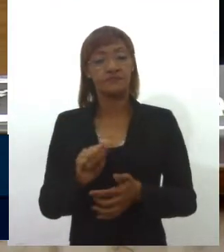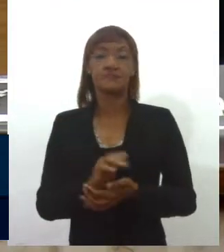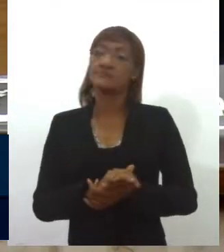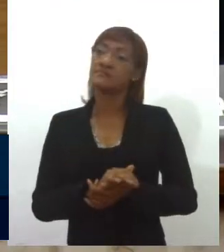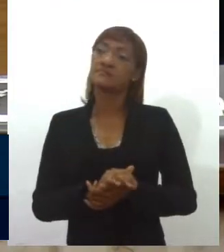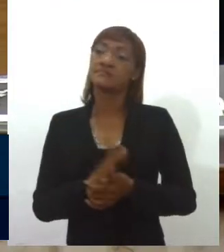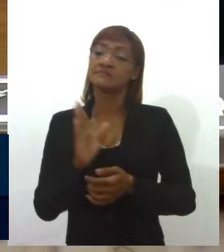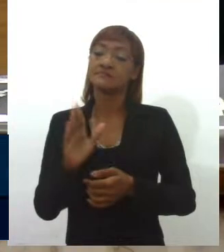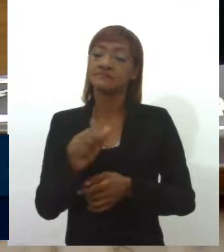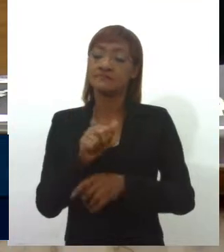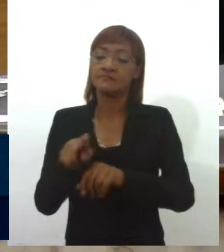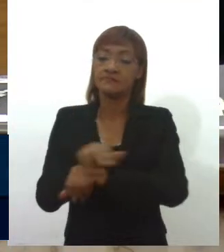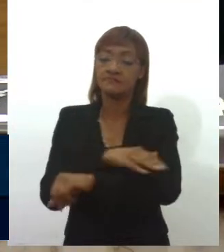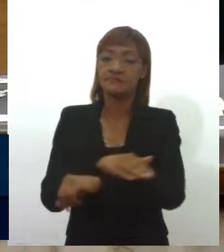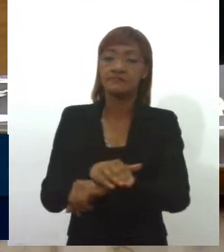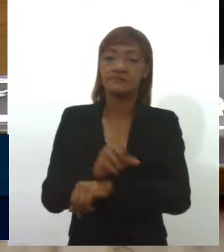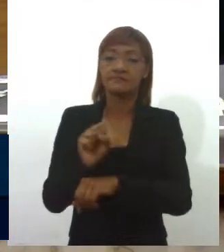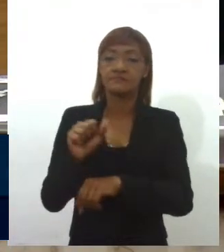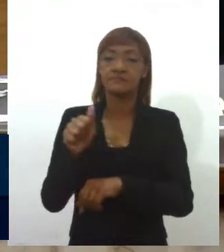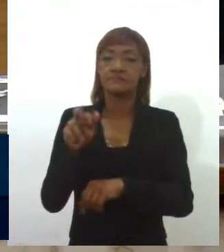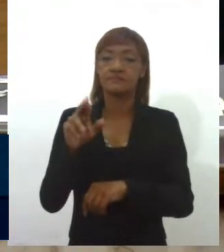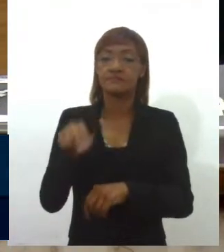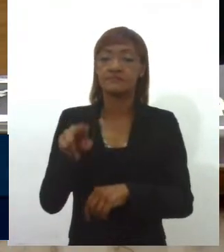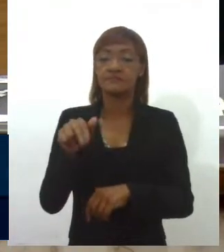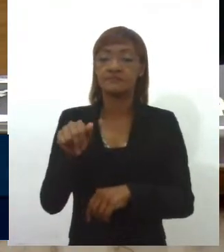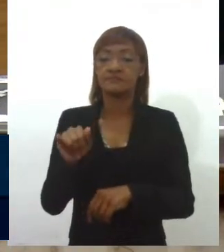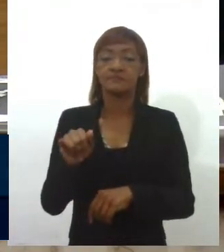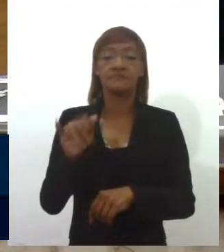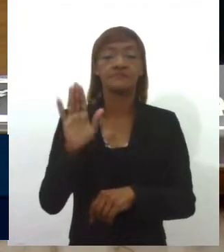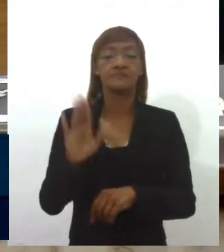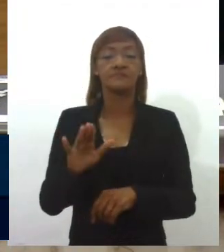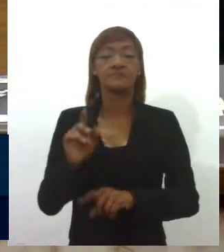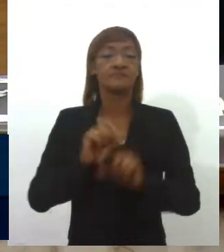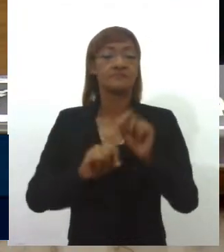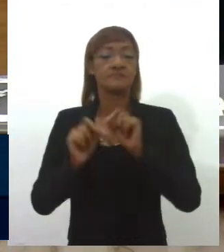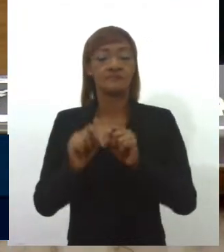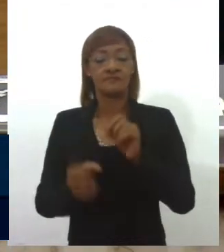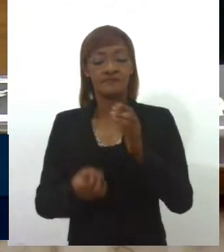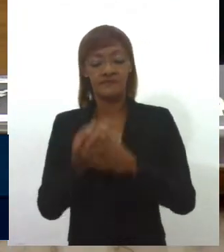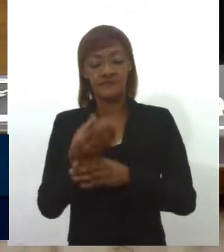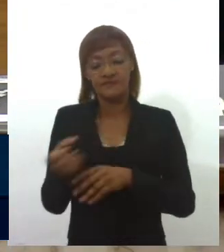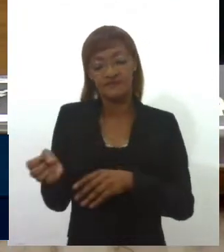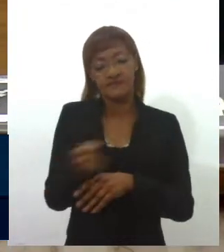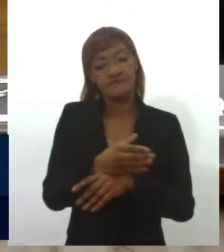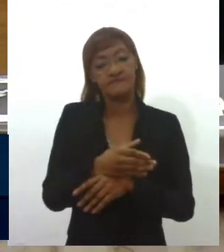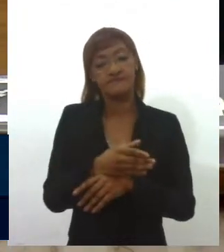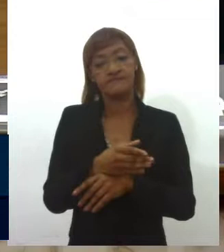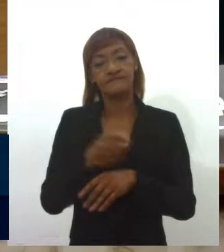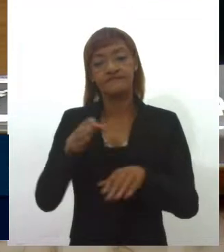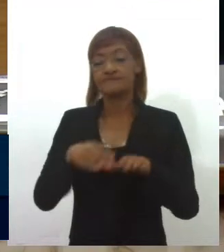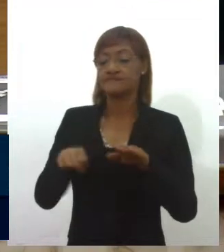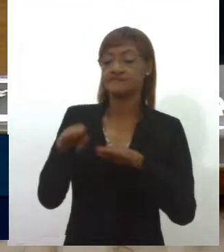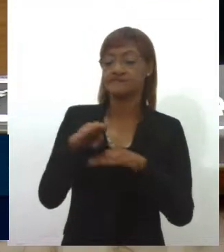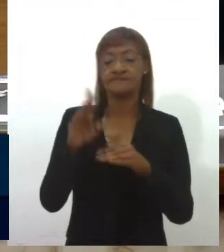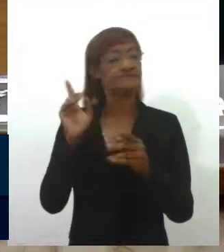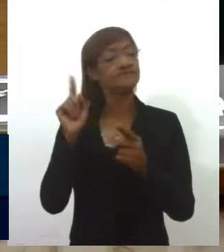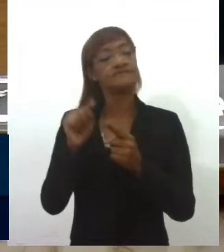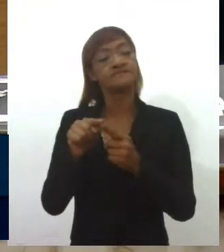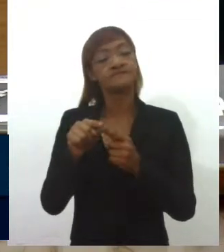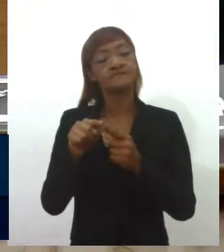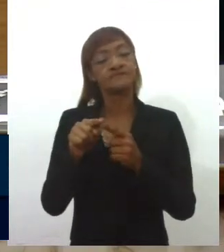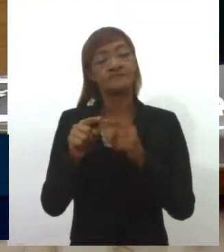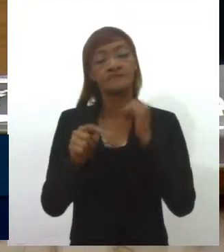especialmente nos trevos e rótulas que foram criados recentemente, com o objetivo de